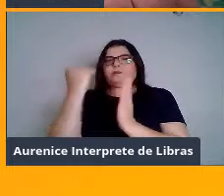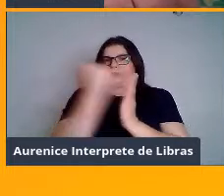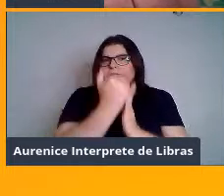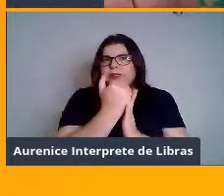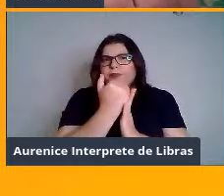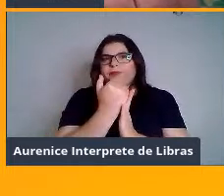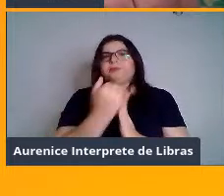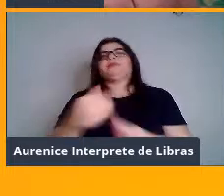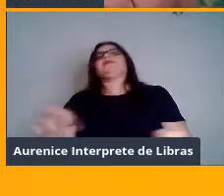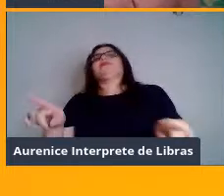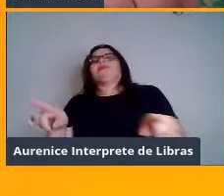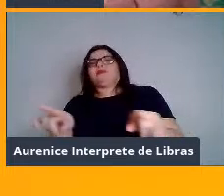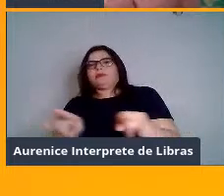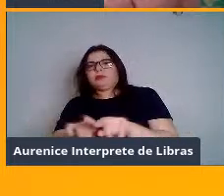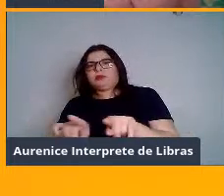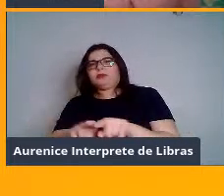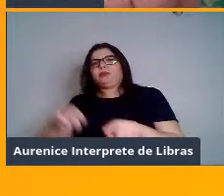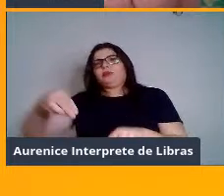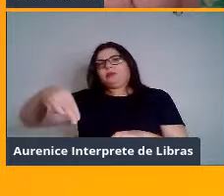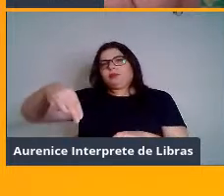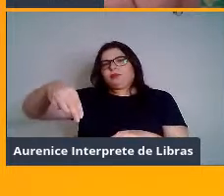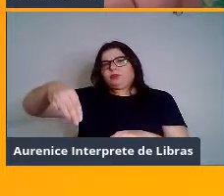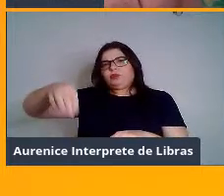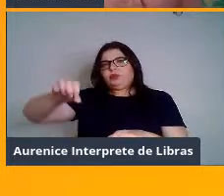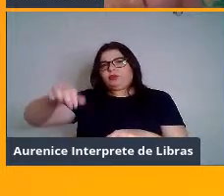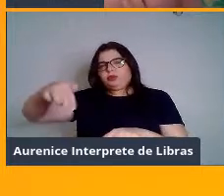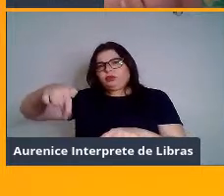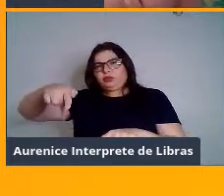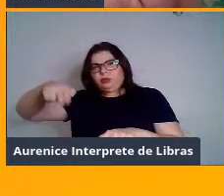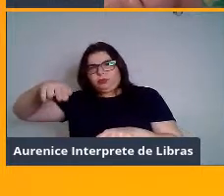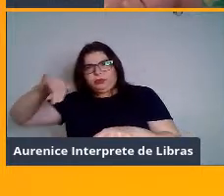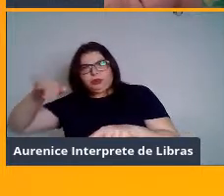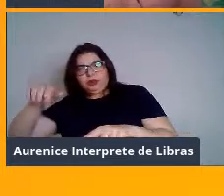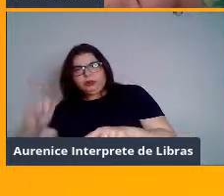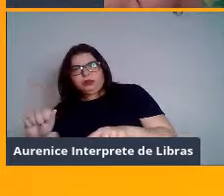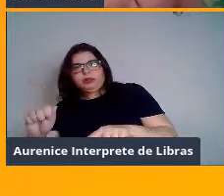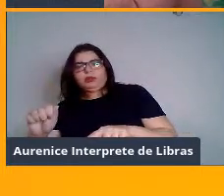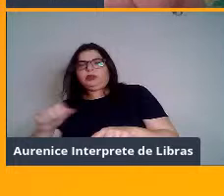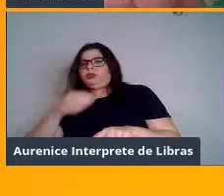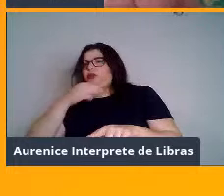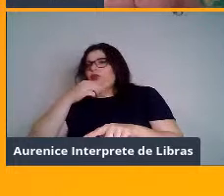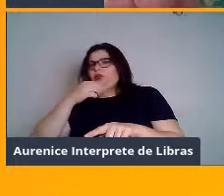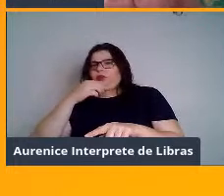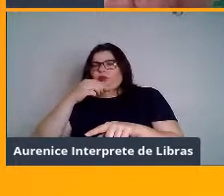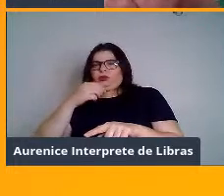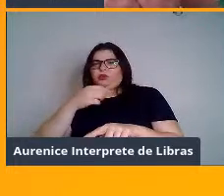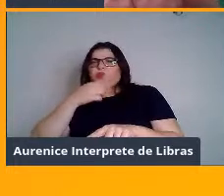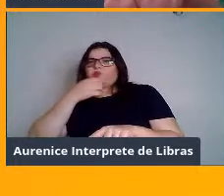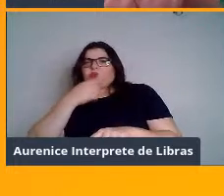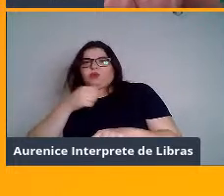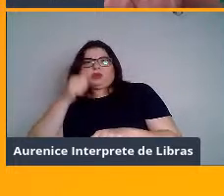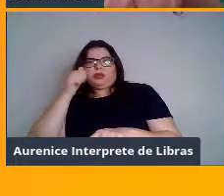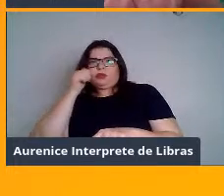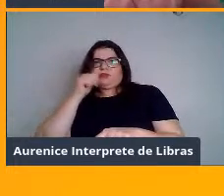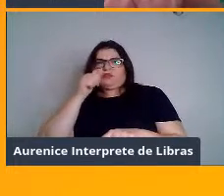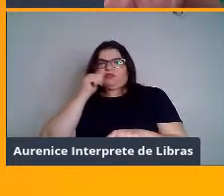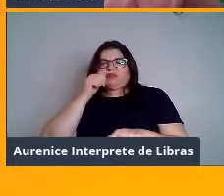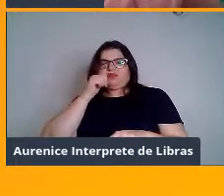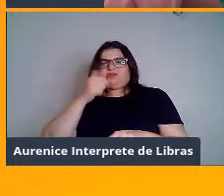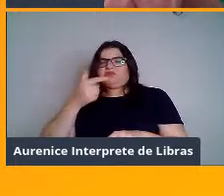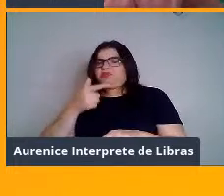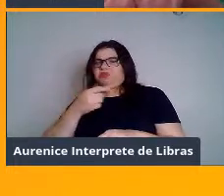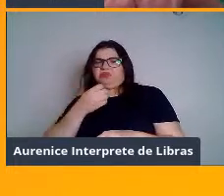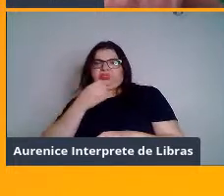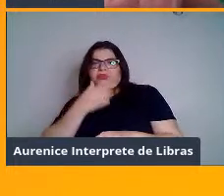também sistemas monogâmicos, o mais à direita, em que nem machos nem fêmeas se beneficiam por acessar o maior número de parceiros.